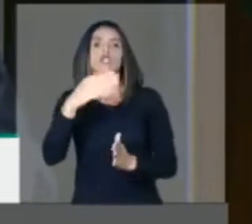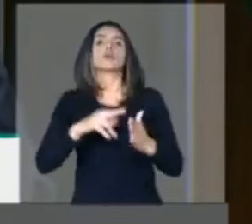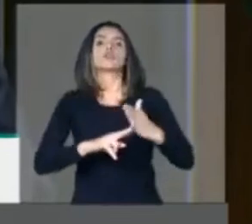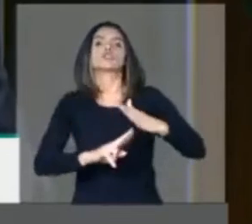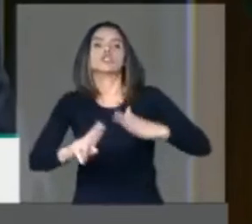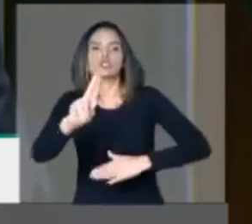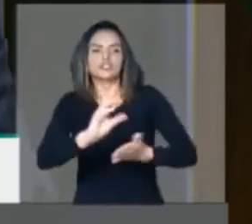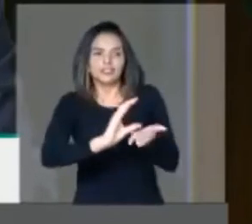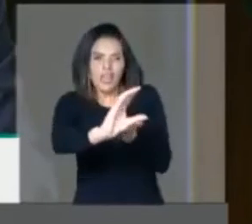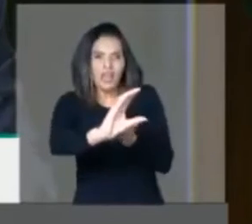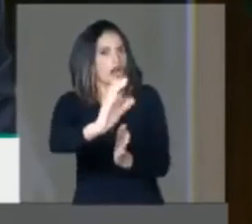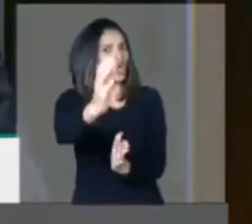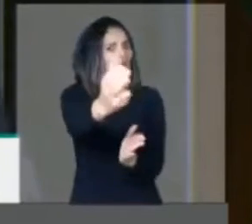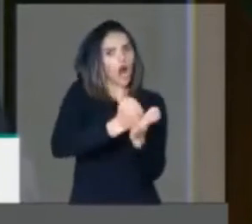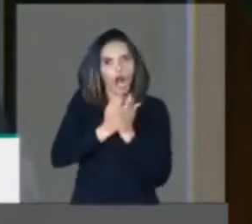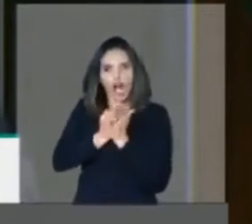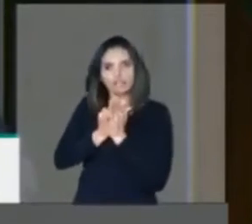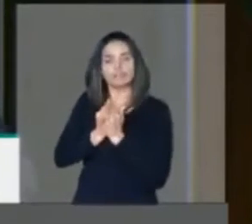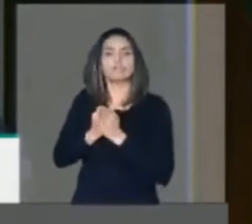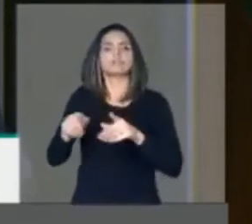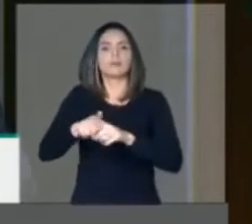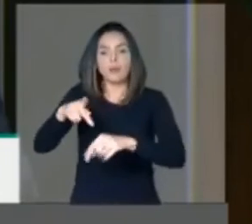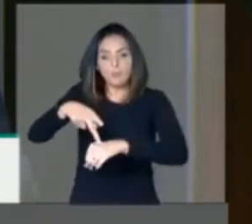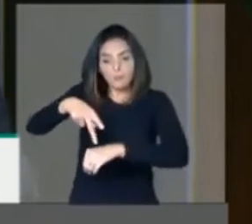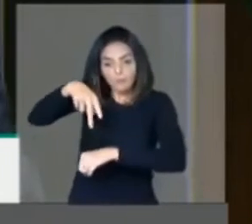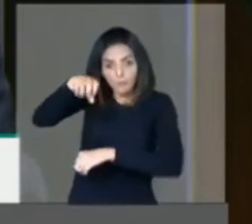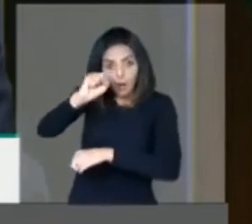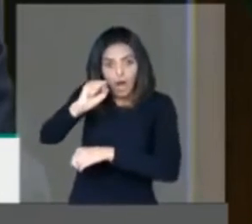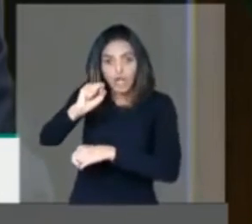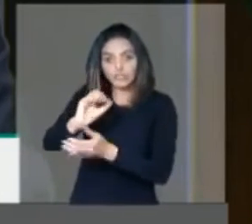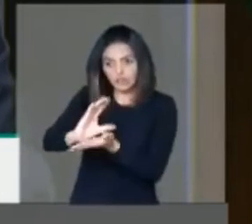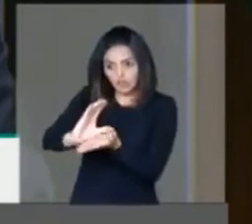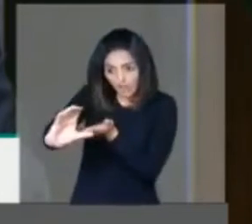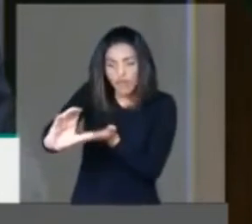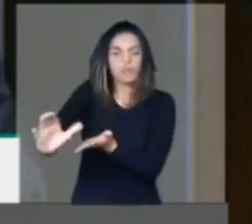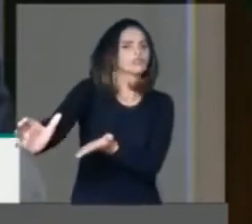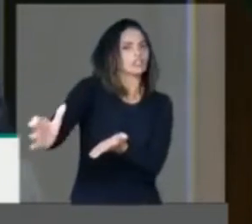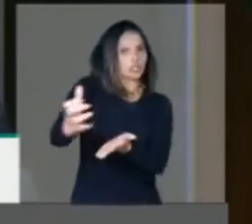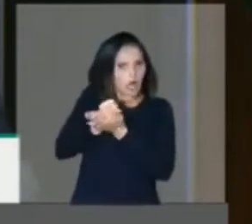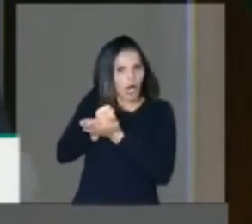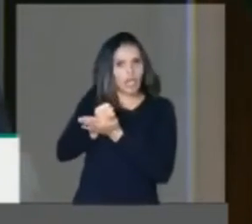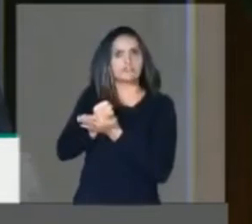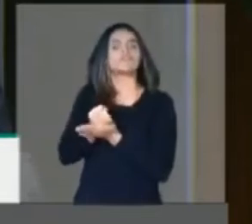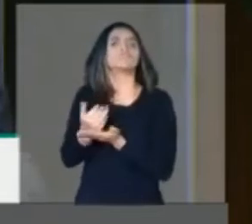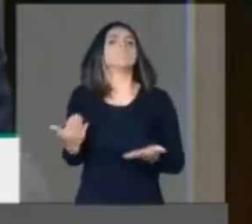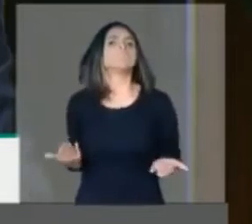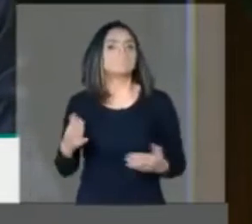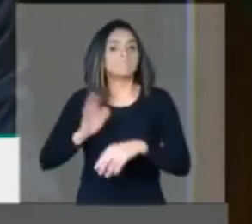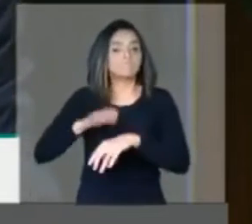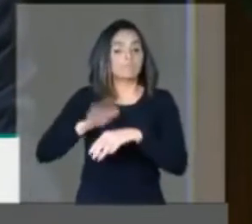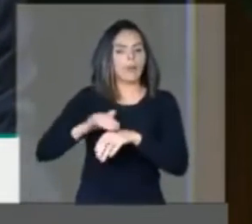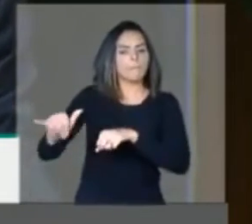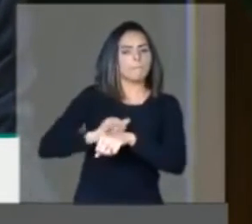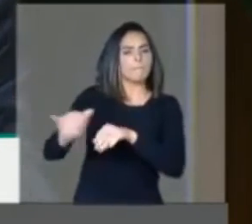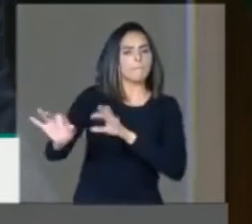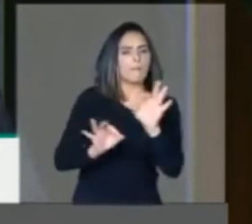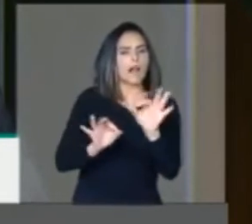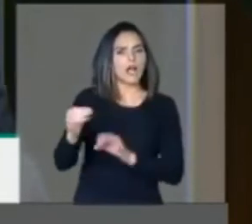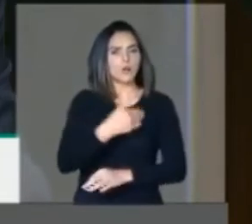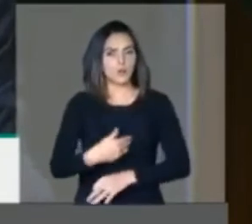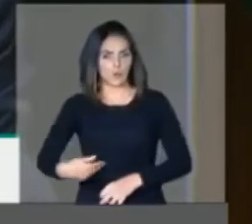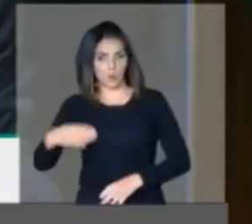universidades e da pós-graduação no Brasil. Porque no plano desse governo está a